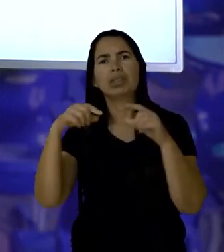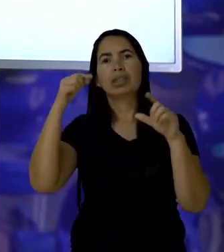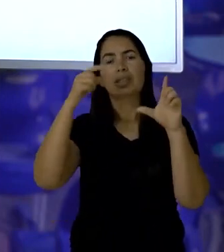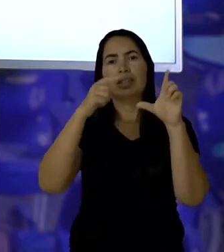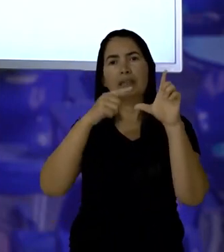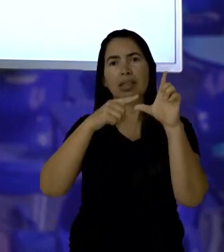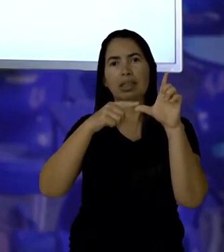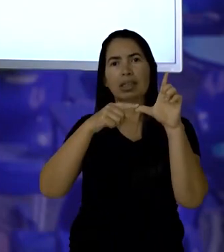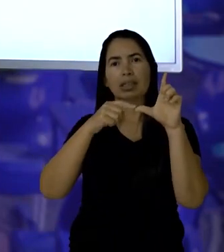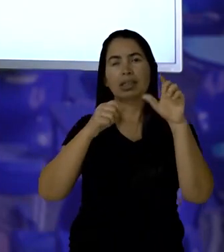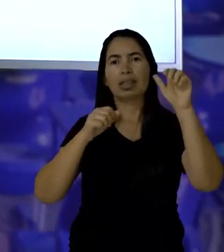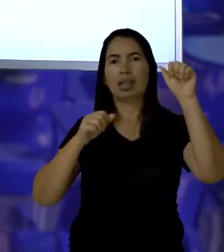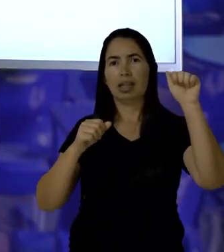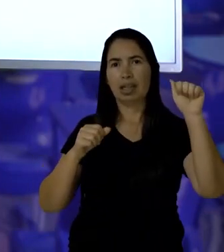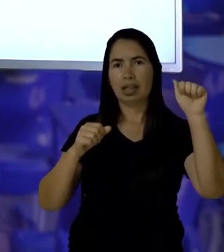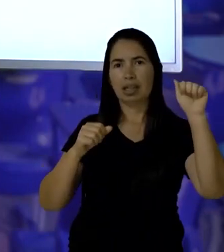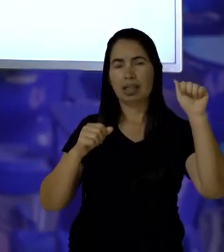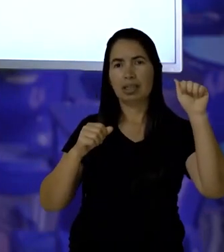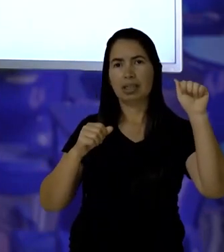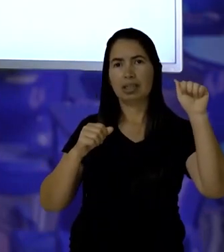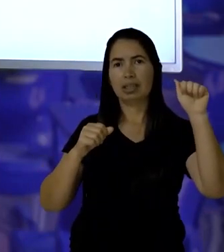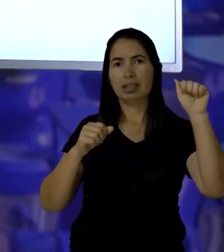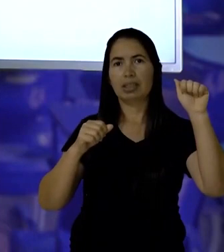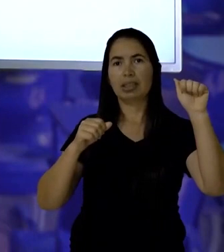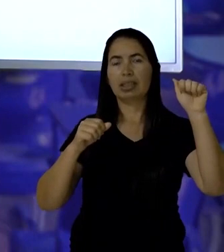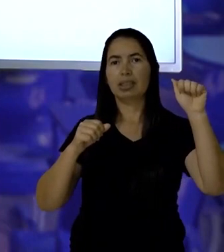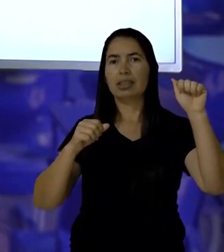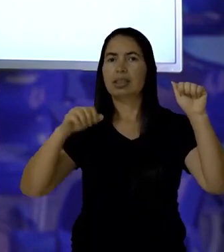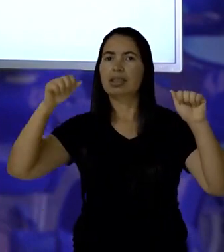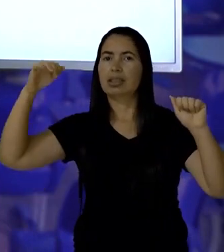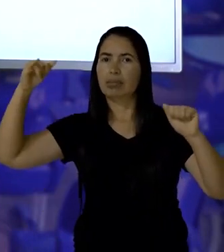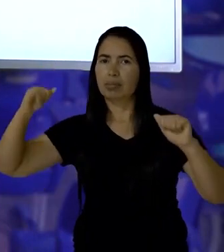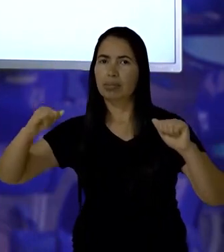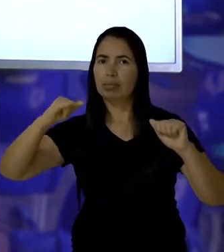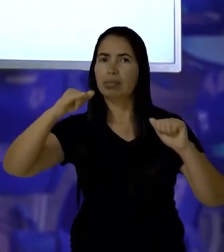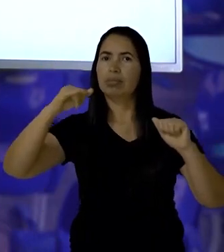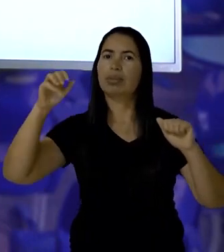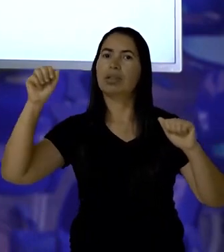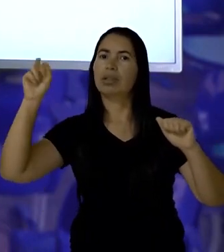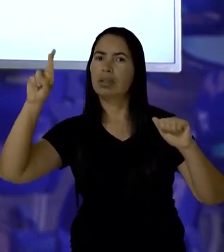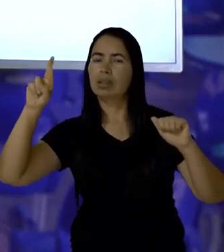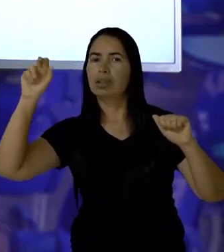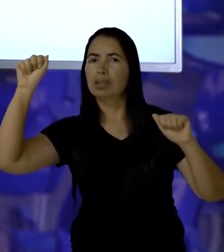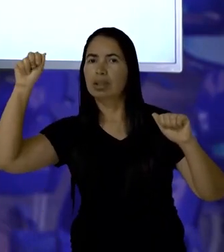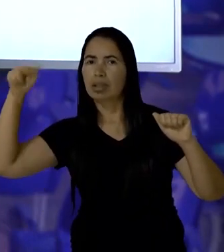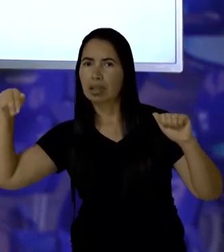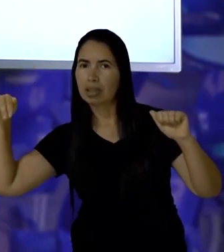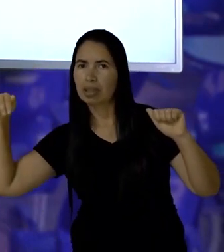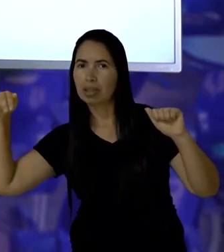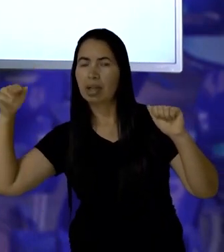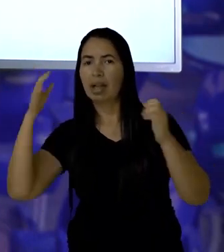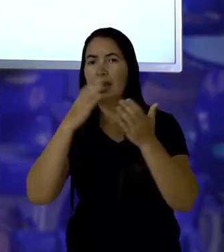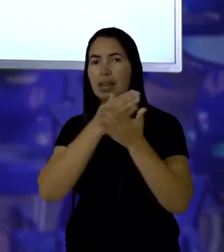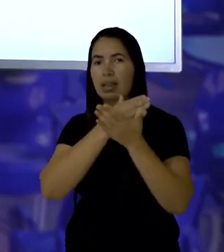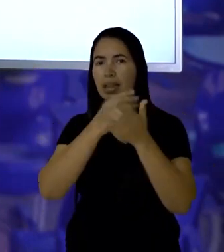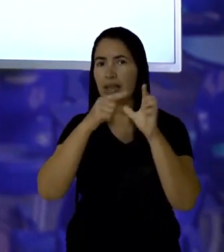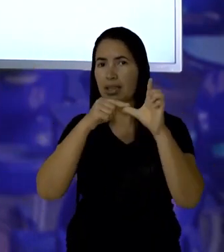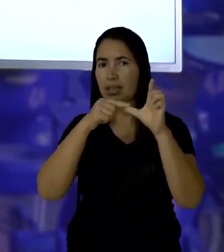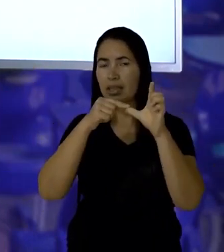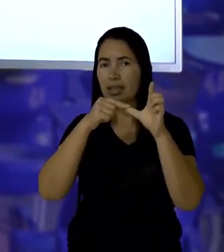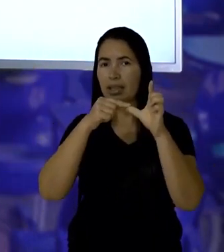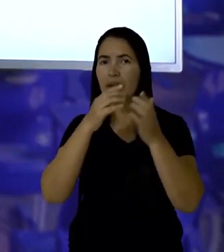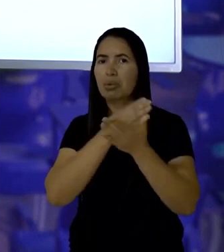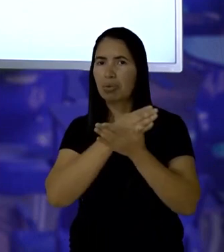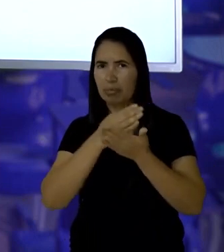letrinha A, que aparece em aranha, também aparece em rã. E a letra inicial